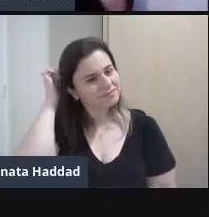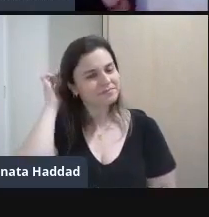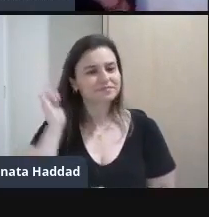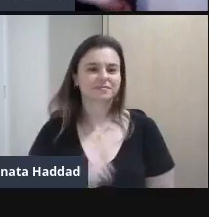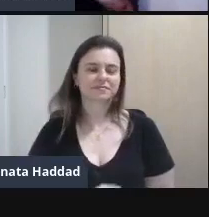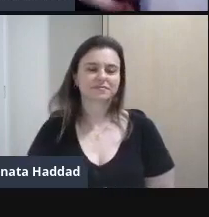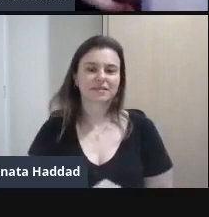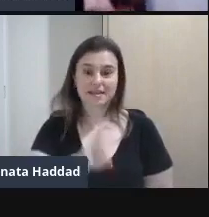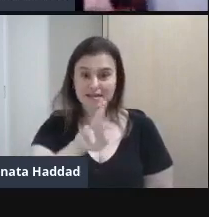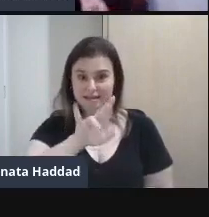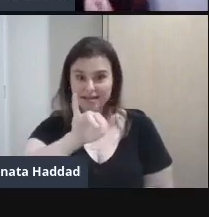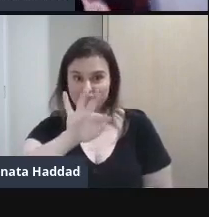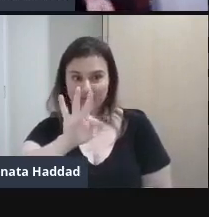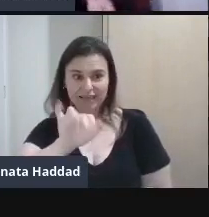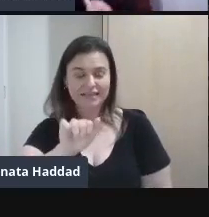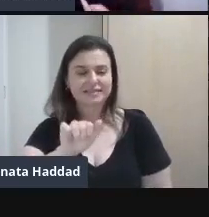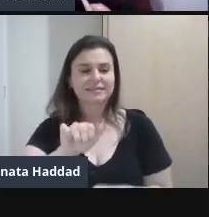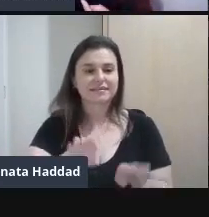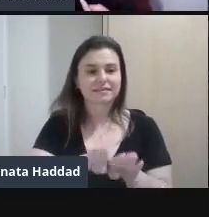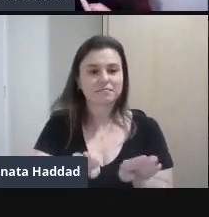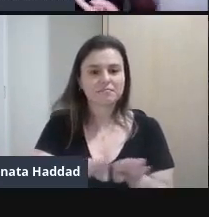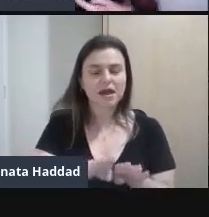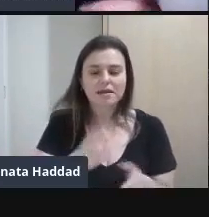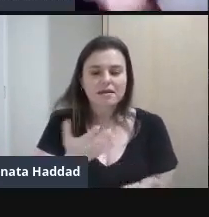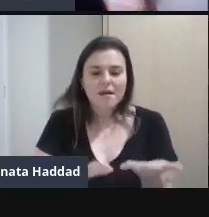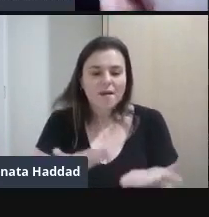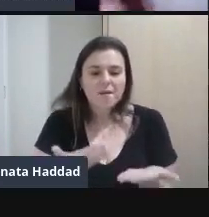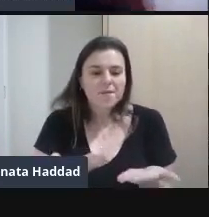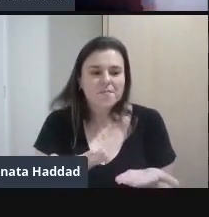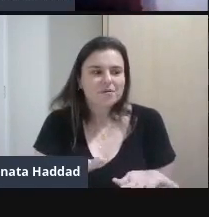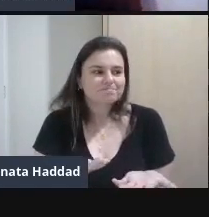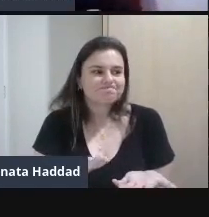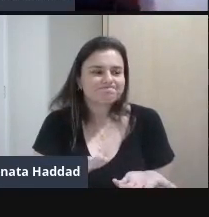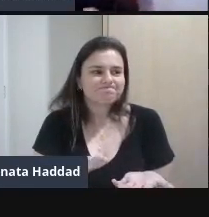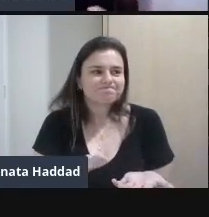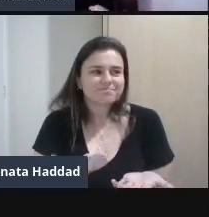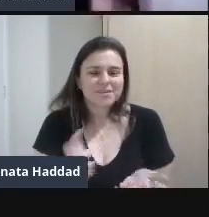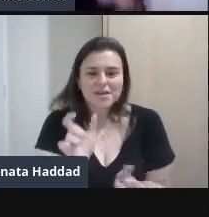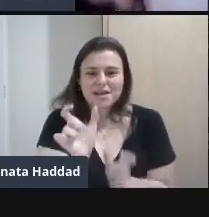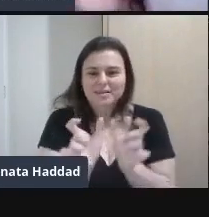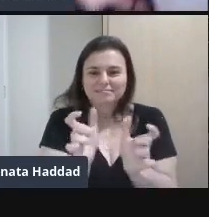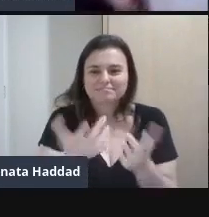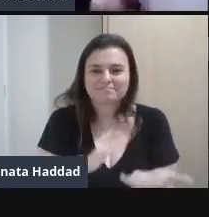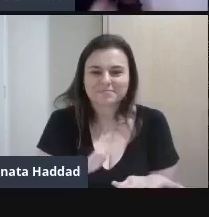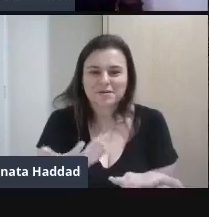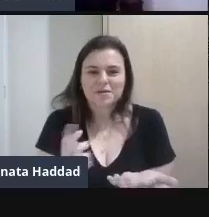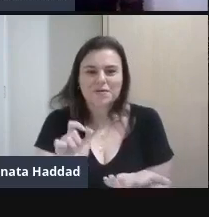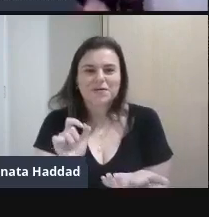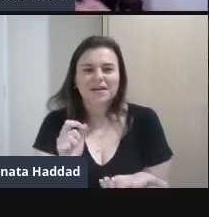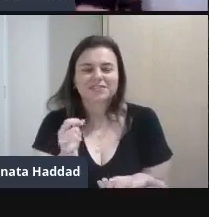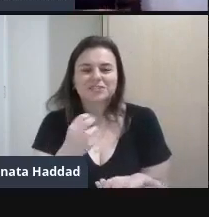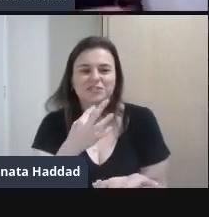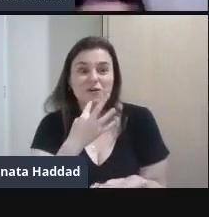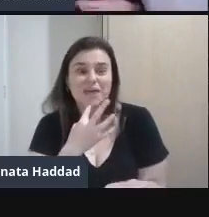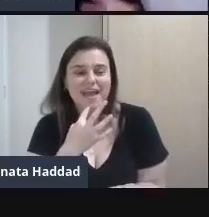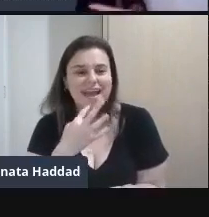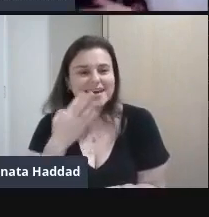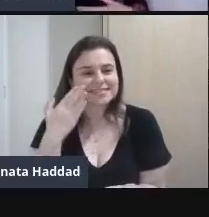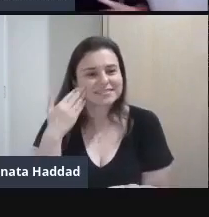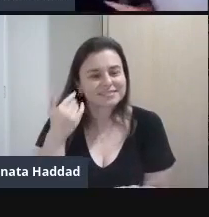Qual o nosso vocabulário estético Qual o nosso repertório também O quanto que a gente também